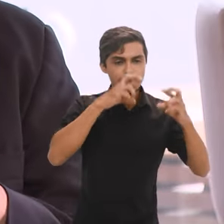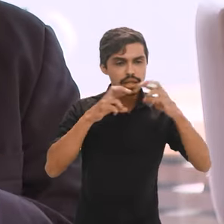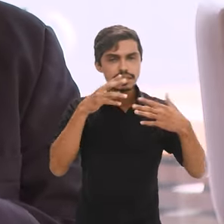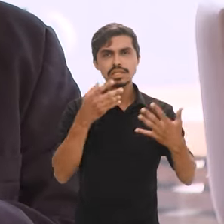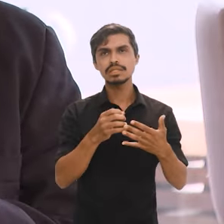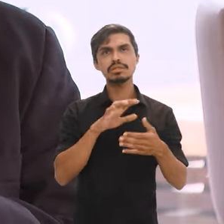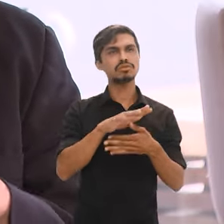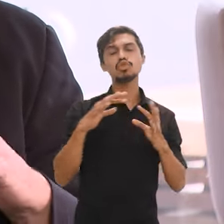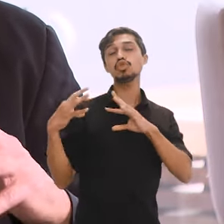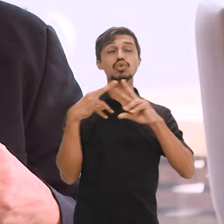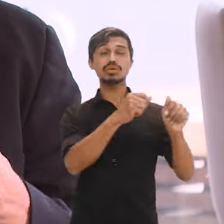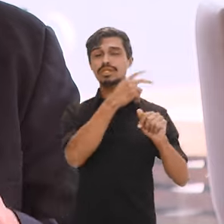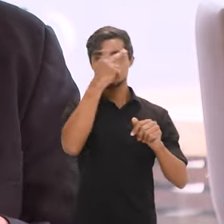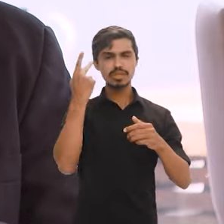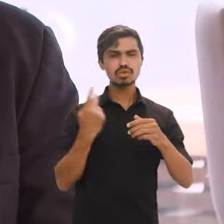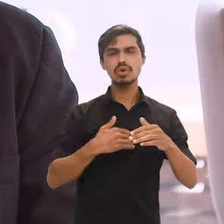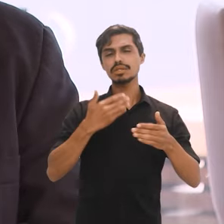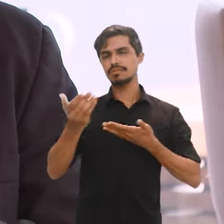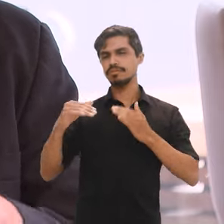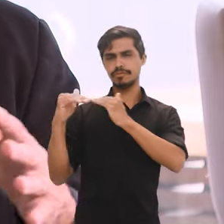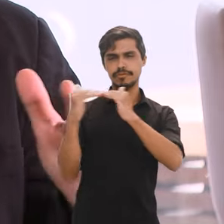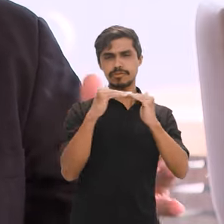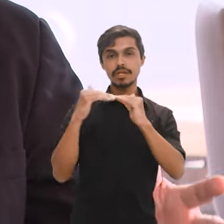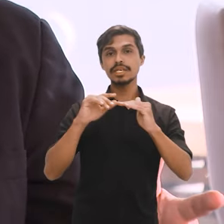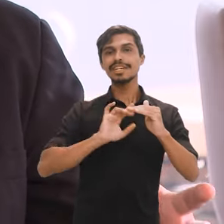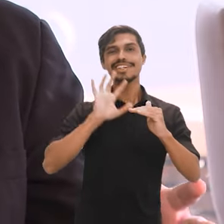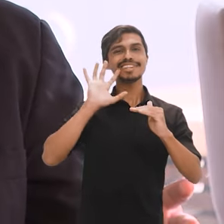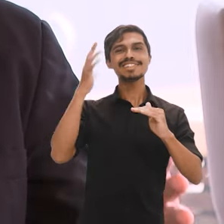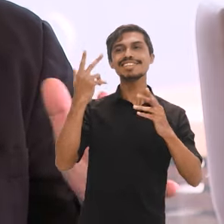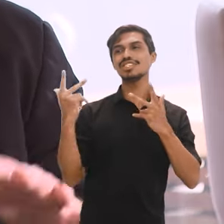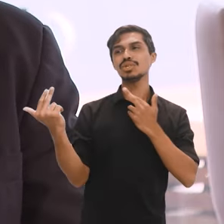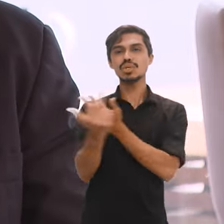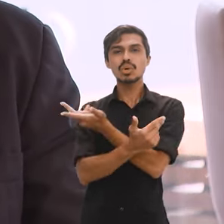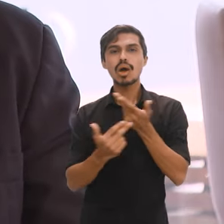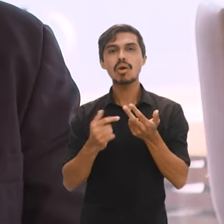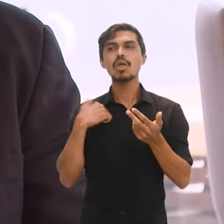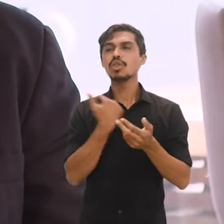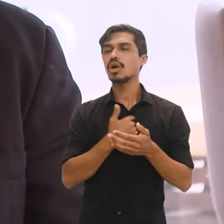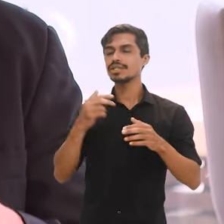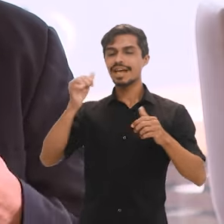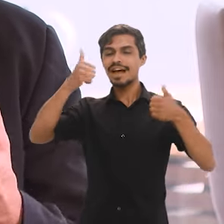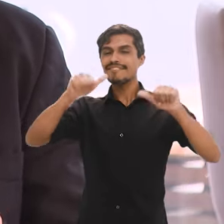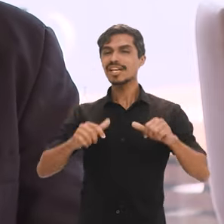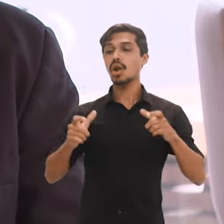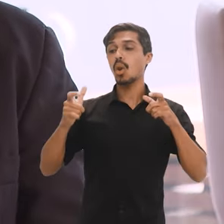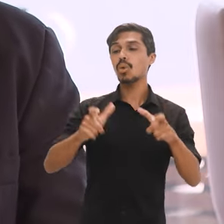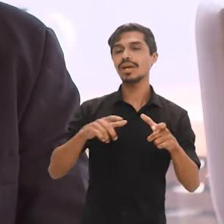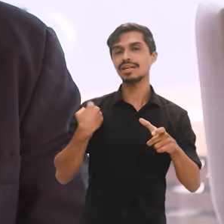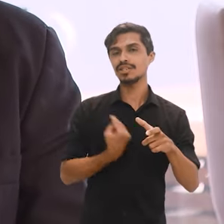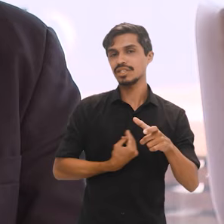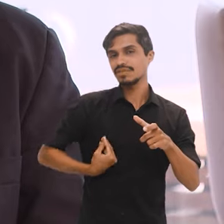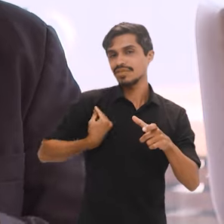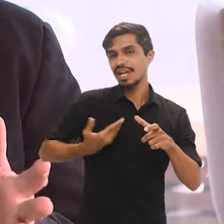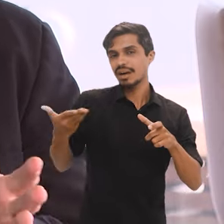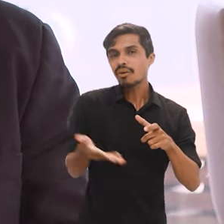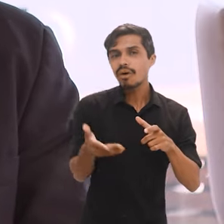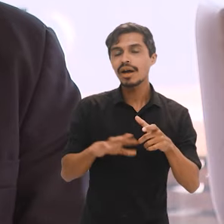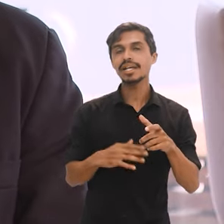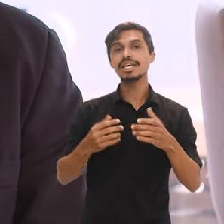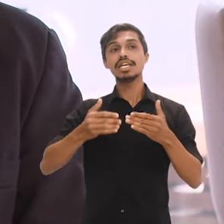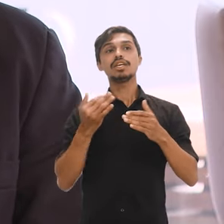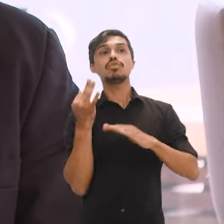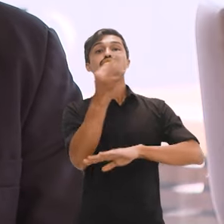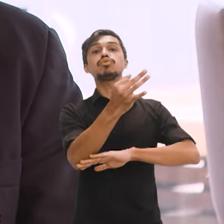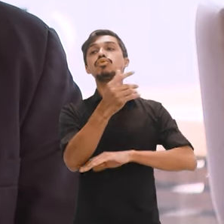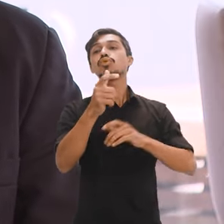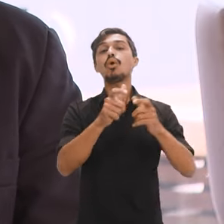todos estão no mesmo pé de igualdade para pensar a instituição, a partir de um diagnóstico de onde nós estamos e aonde queremos chegar. E esse evento, então,